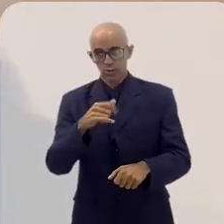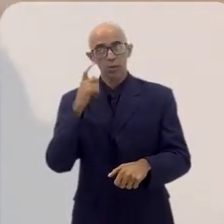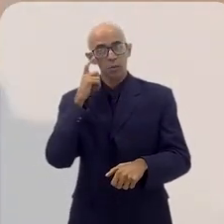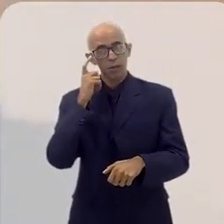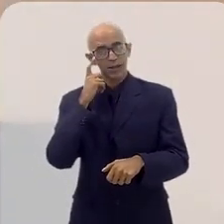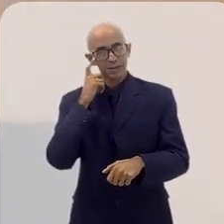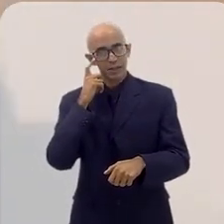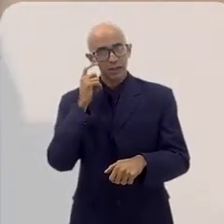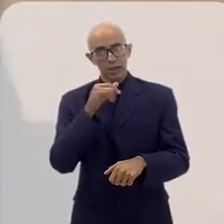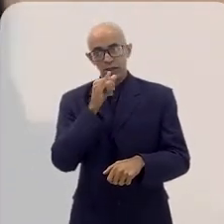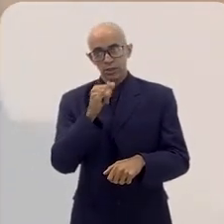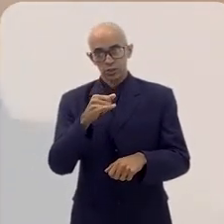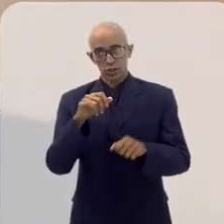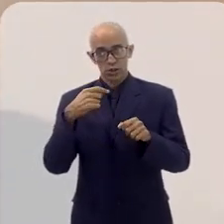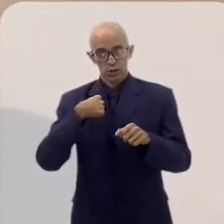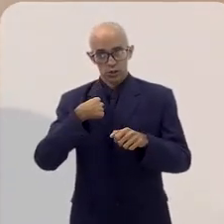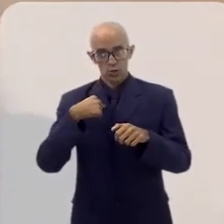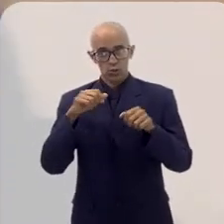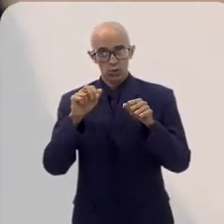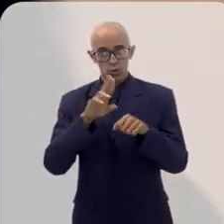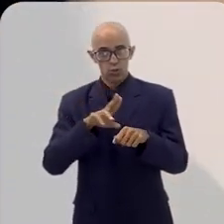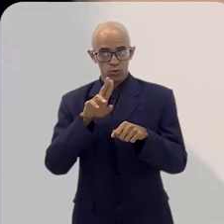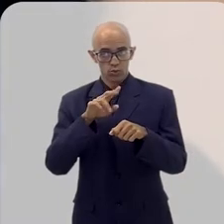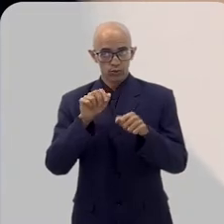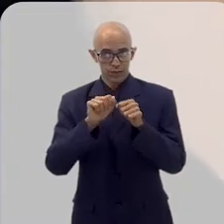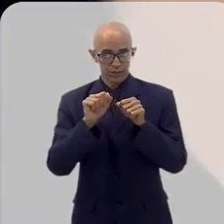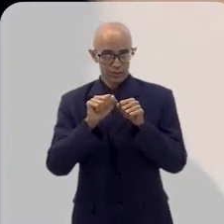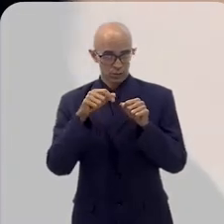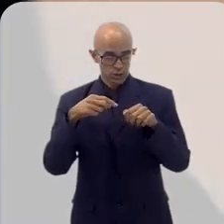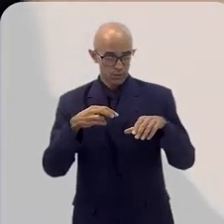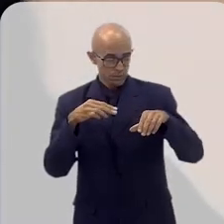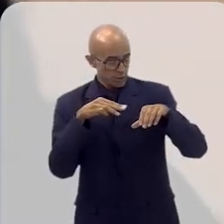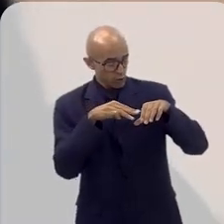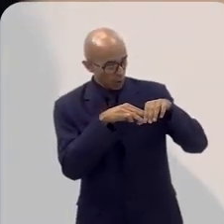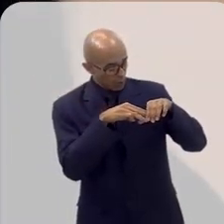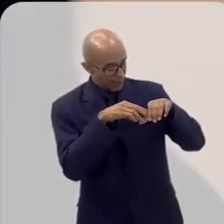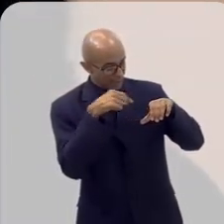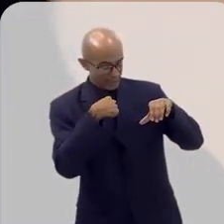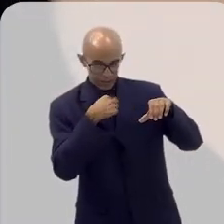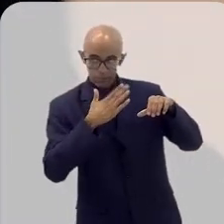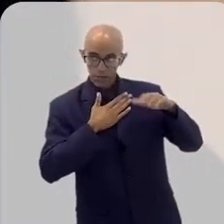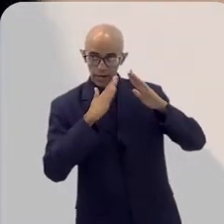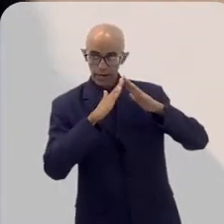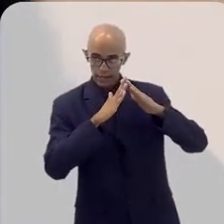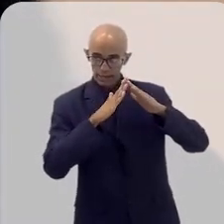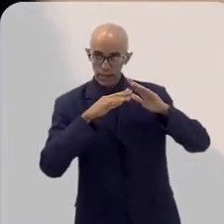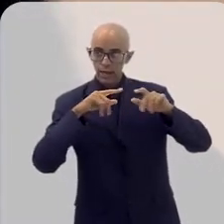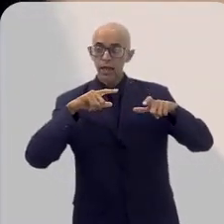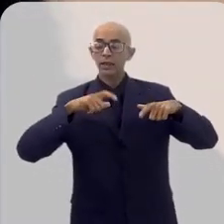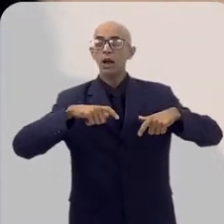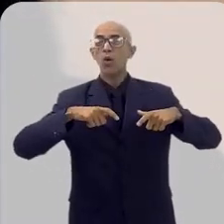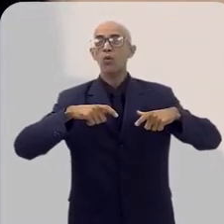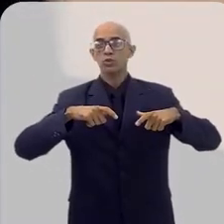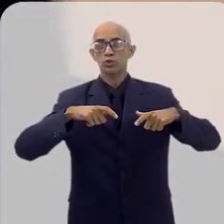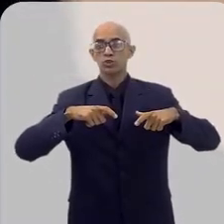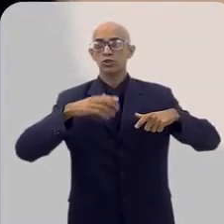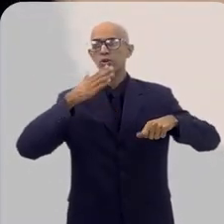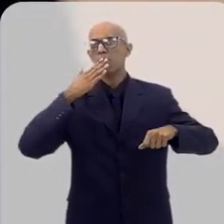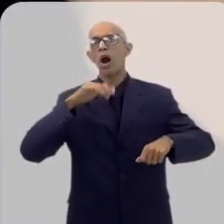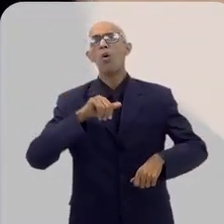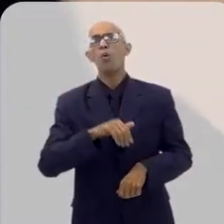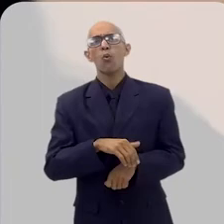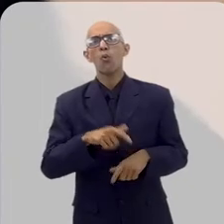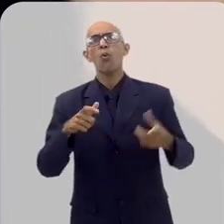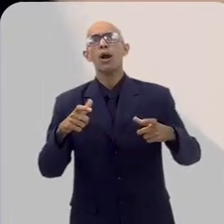uma energia que eu estou consumindo agora aqui, da minha tomada, ela está vindo de onde? De qual usina